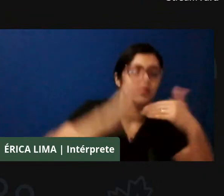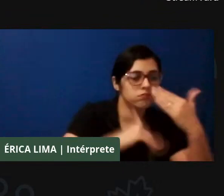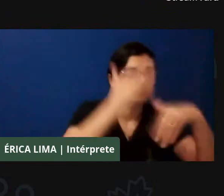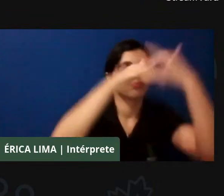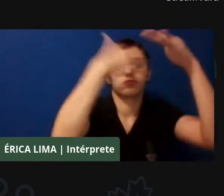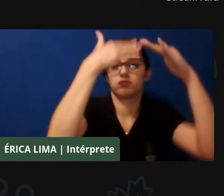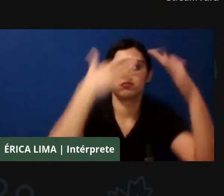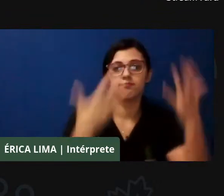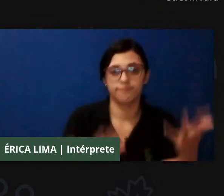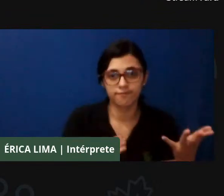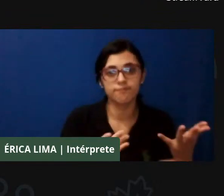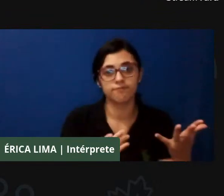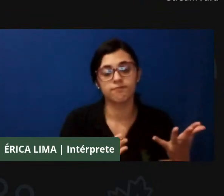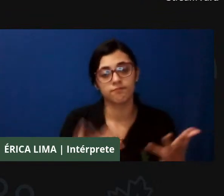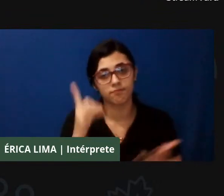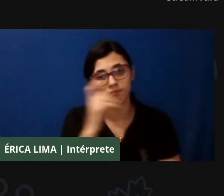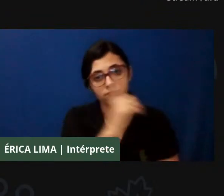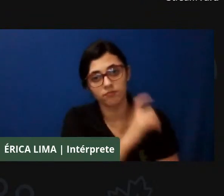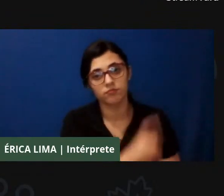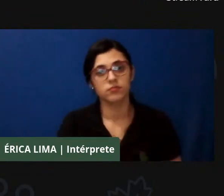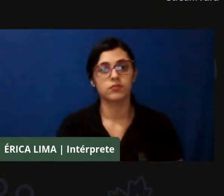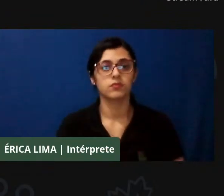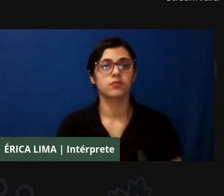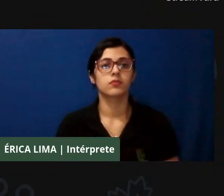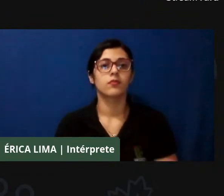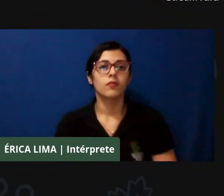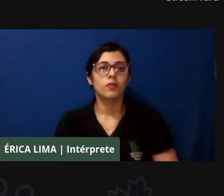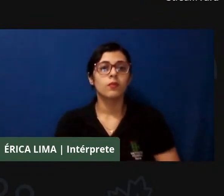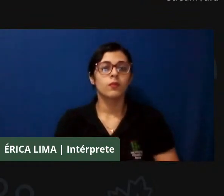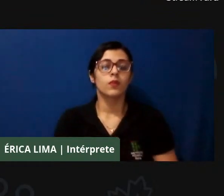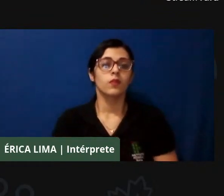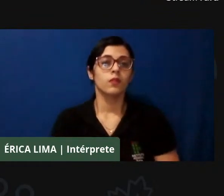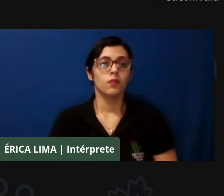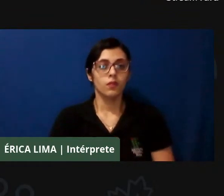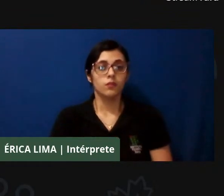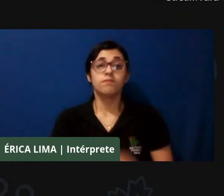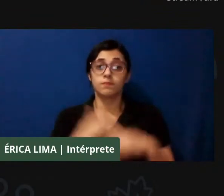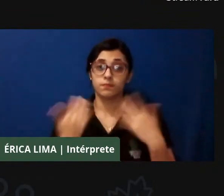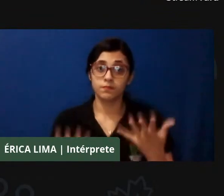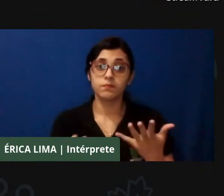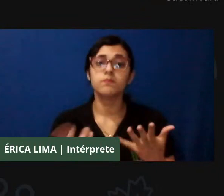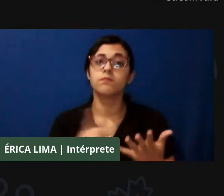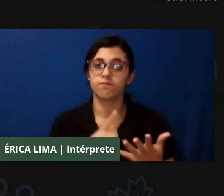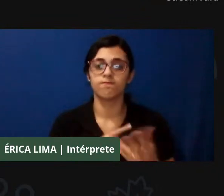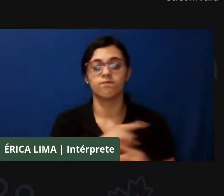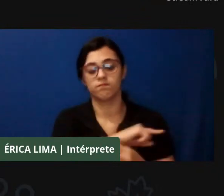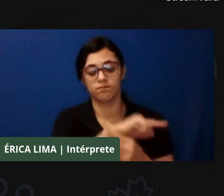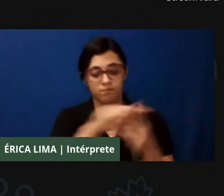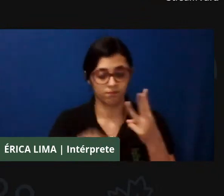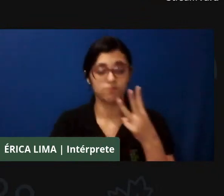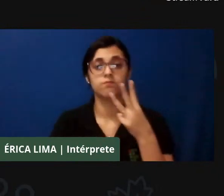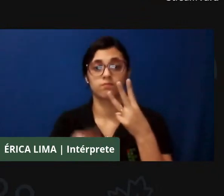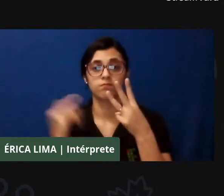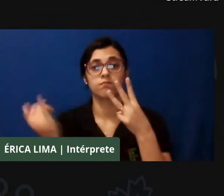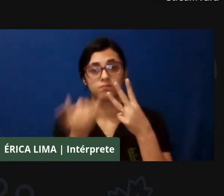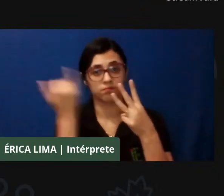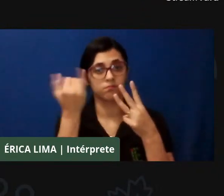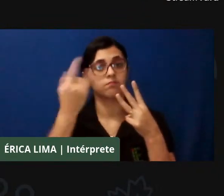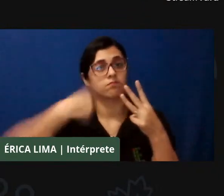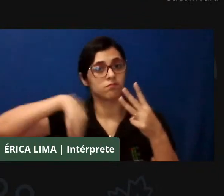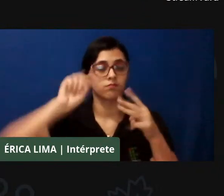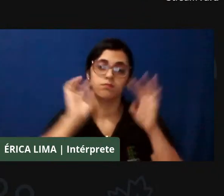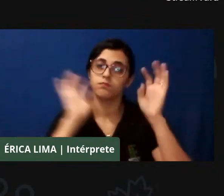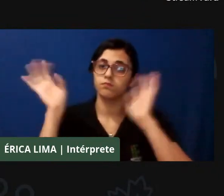tem conseguido. Então, são três questões aí extremamente importantes para se pensar